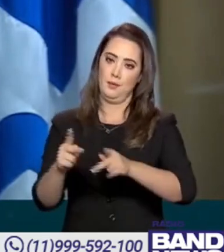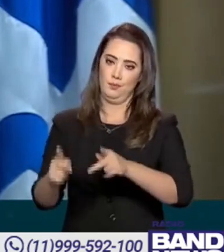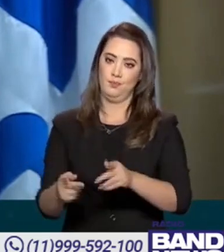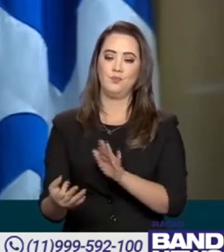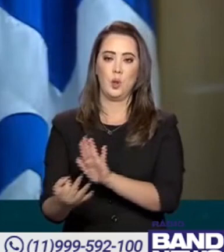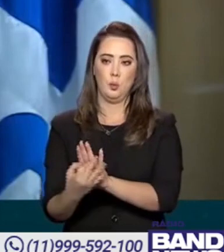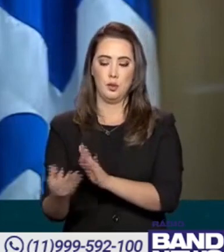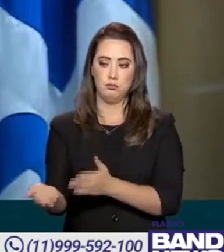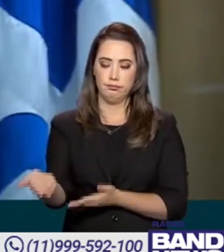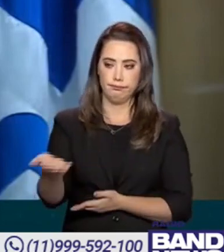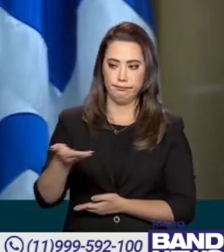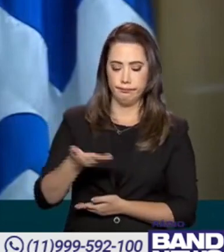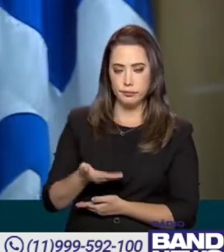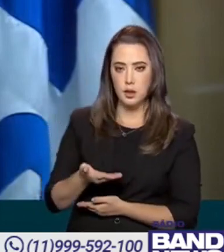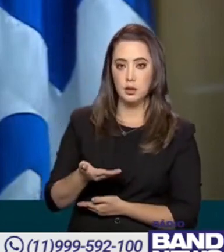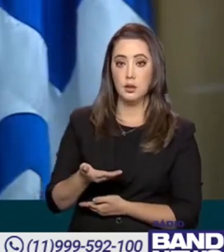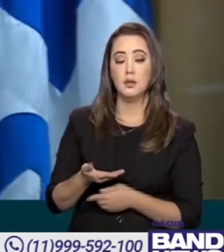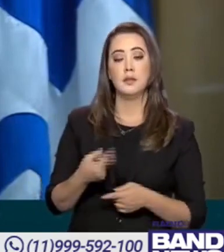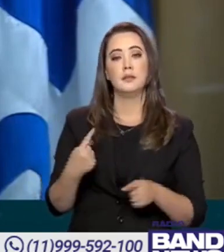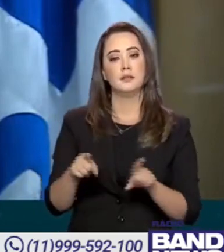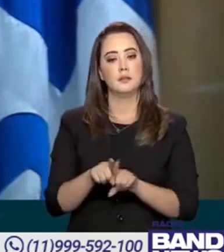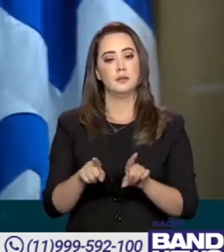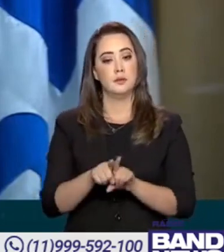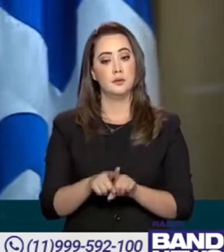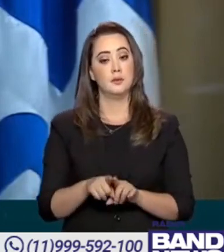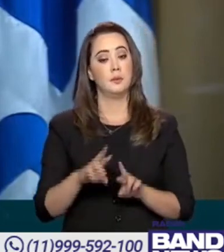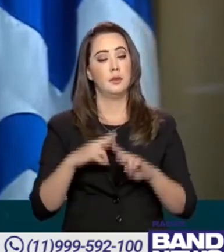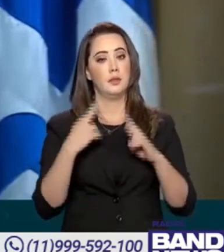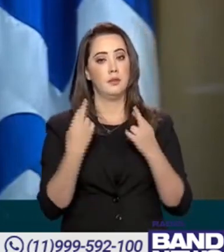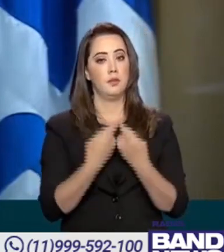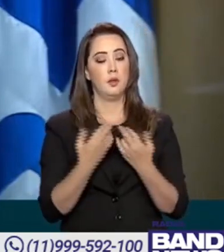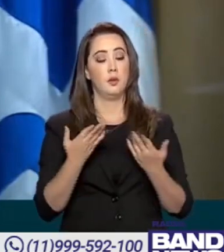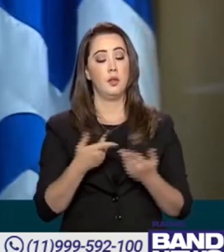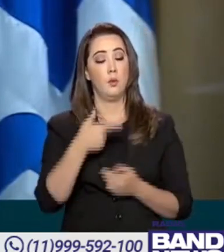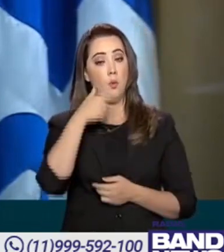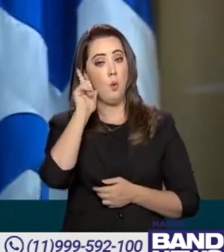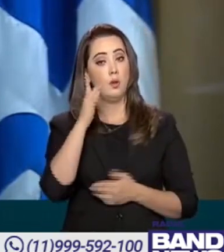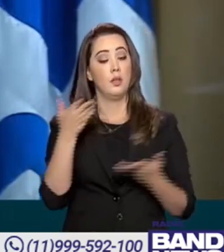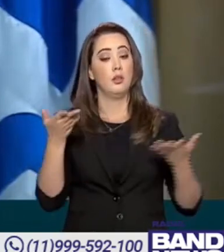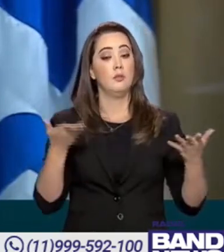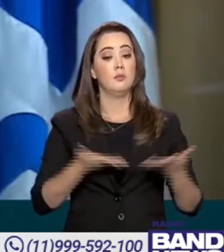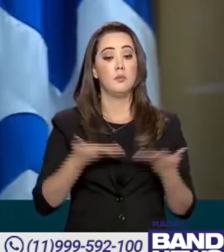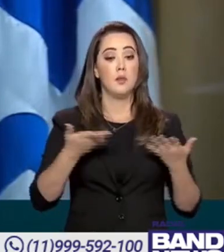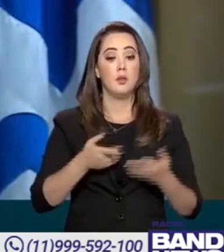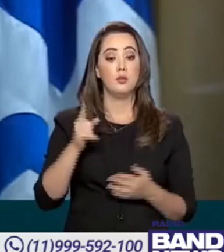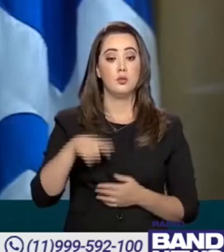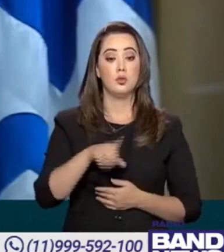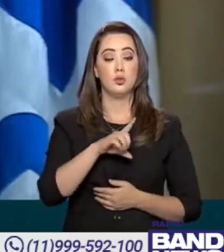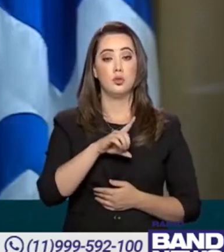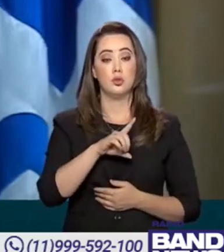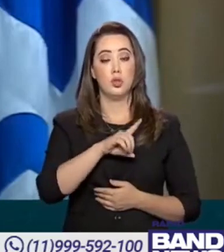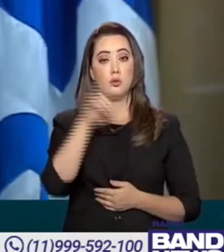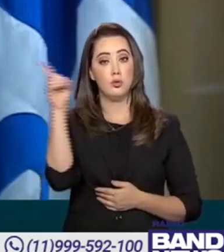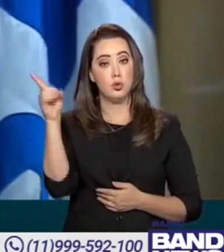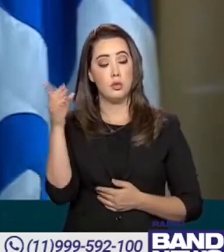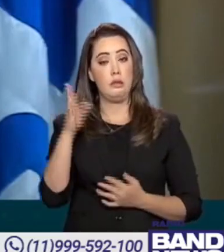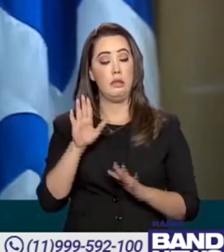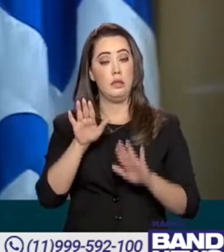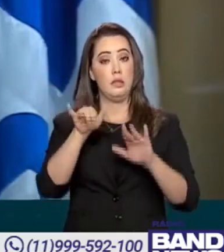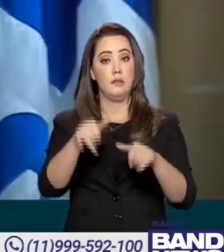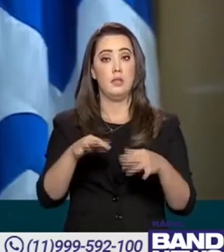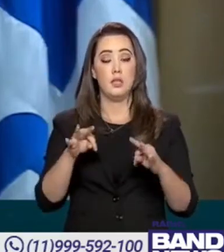consulta, também fizemos a audiência que foi ontem e hoje, ministro, hoje é a concretude